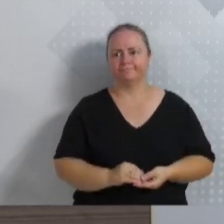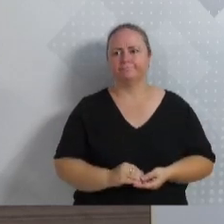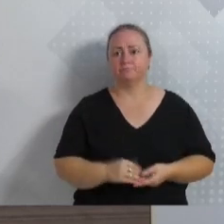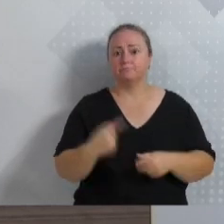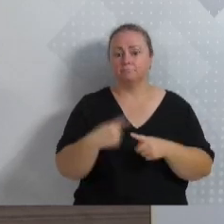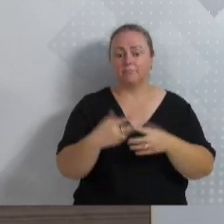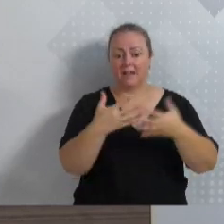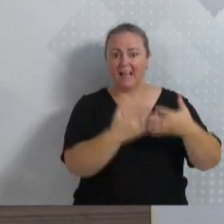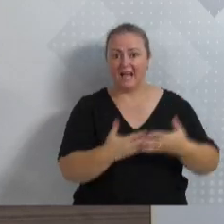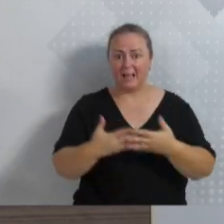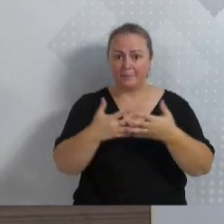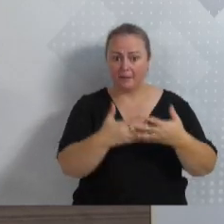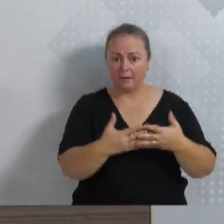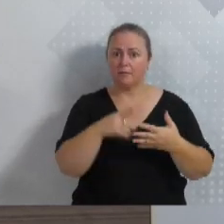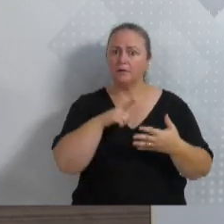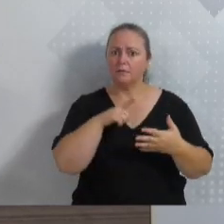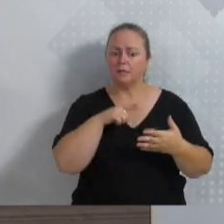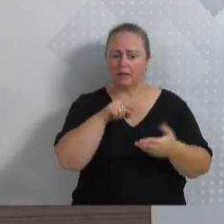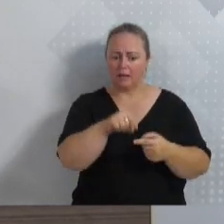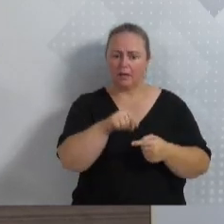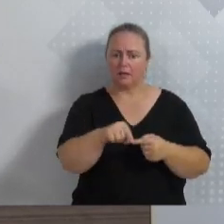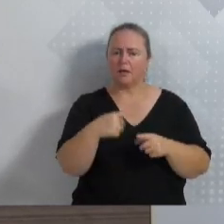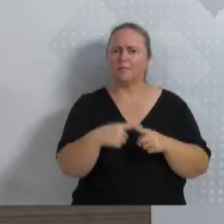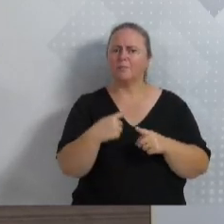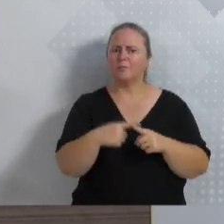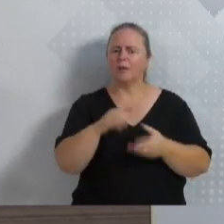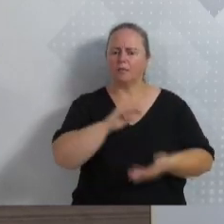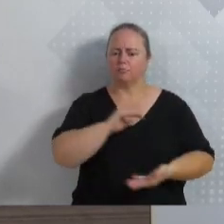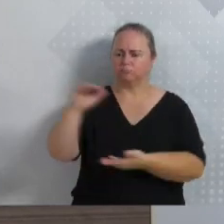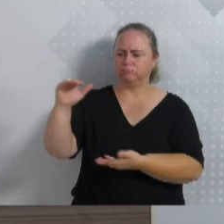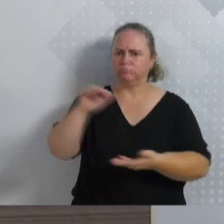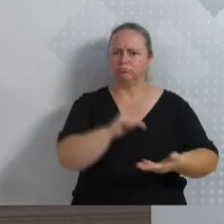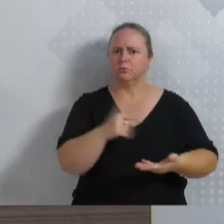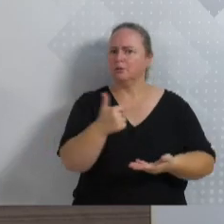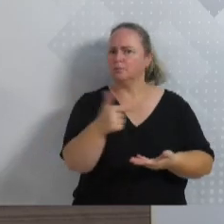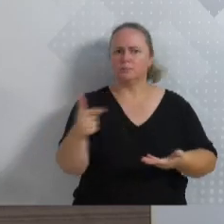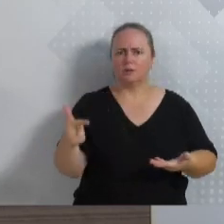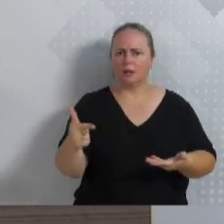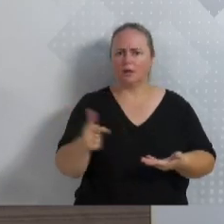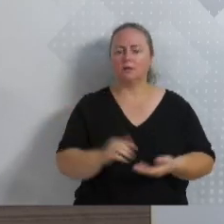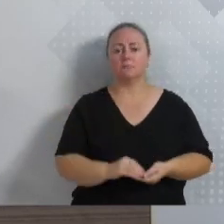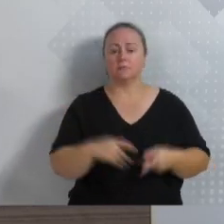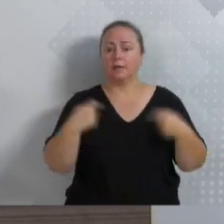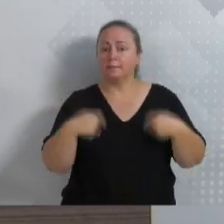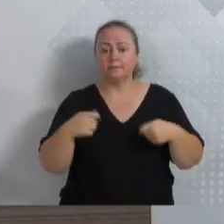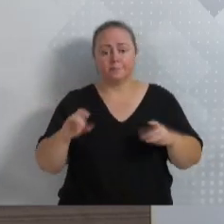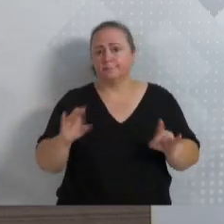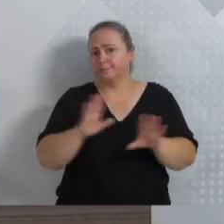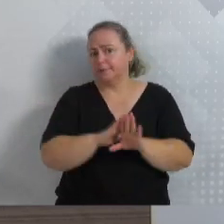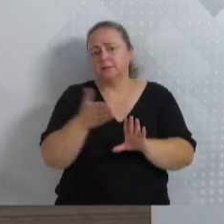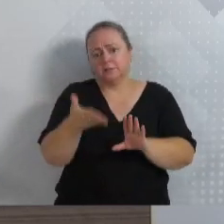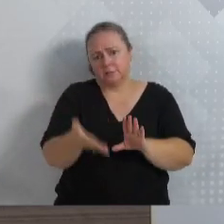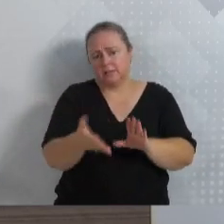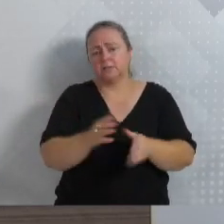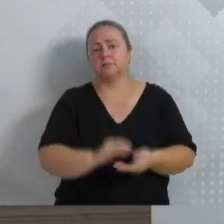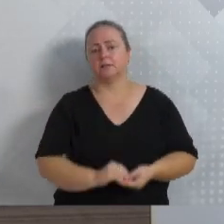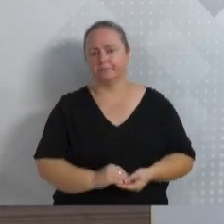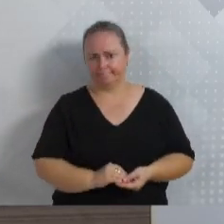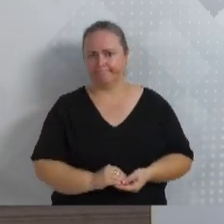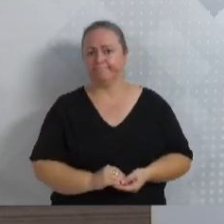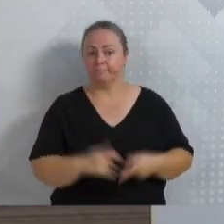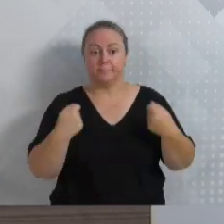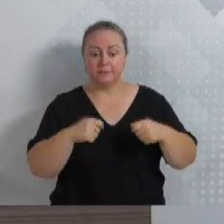Porque caminhão de valores tem a marcação dele. E por que que carga e descarga não tem, não é regulamentada? Tem que regulamentar isso, presidente. Acho que a gente precisa